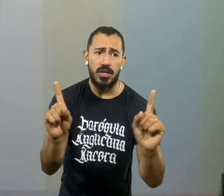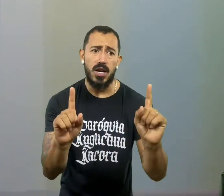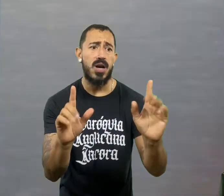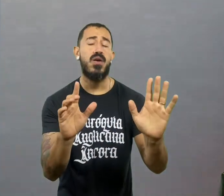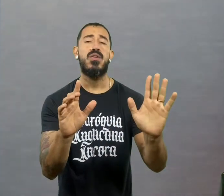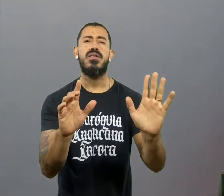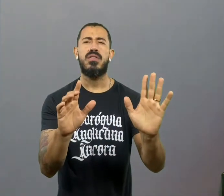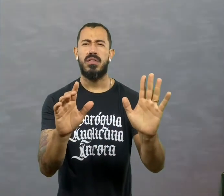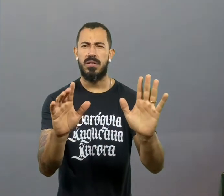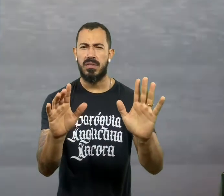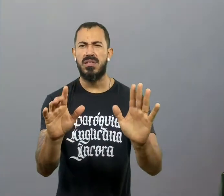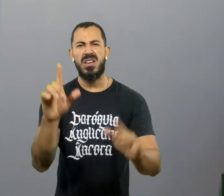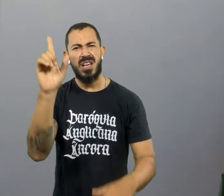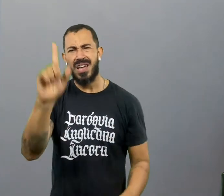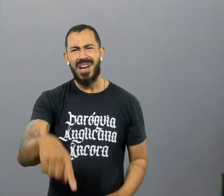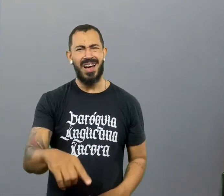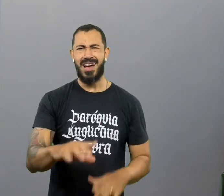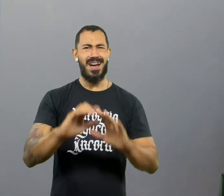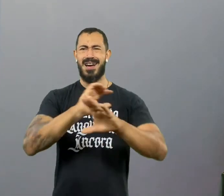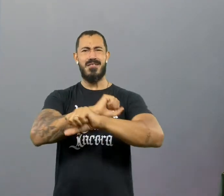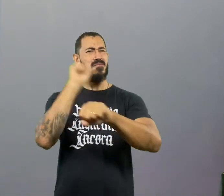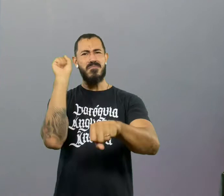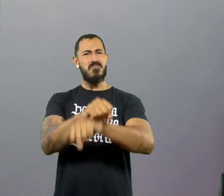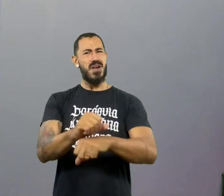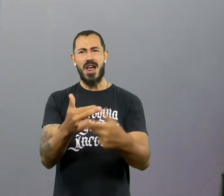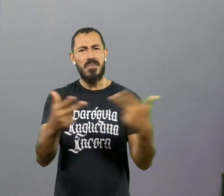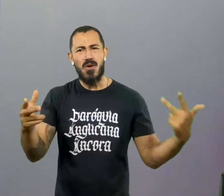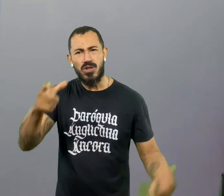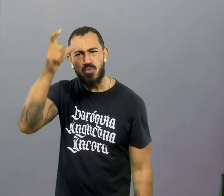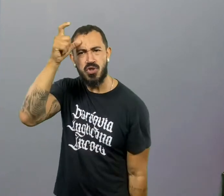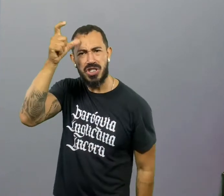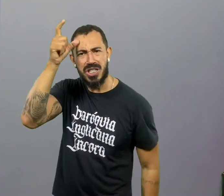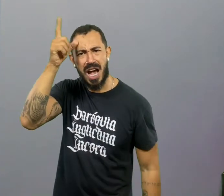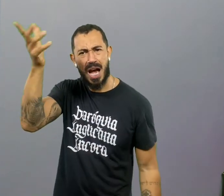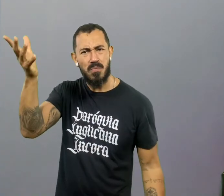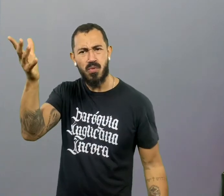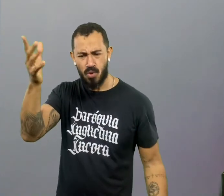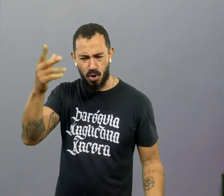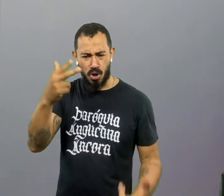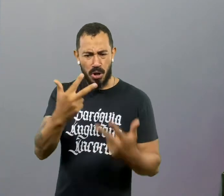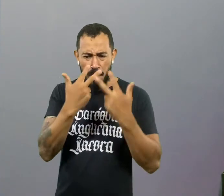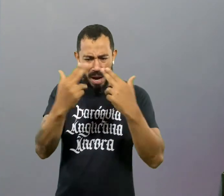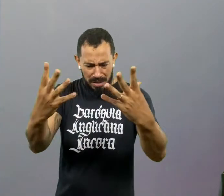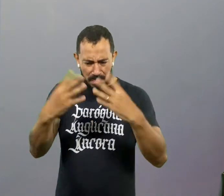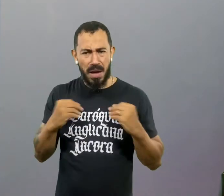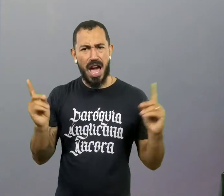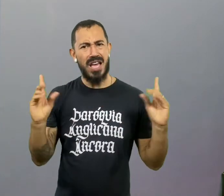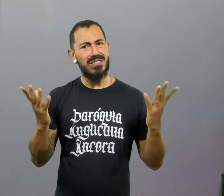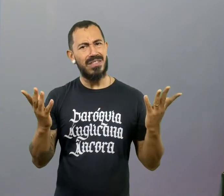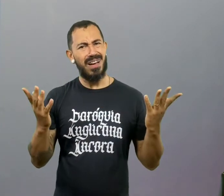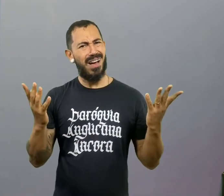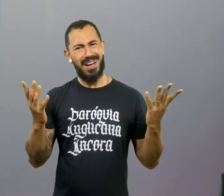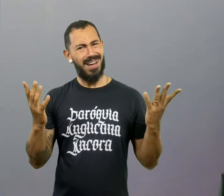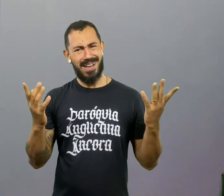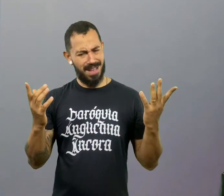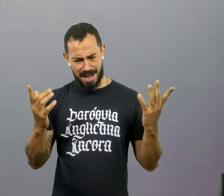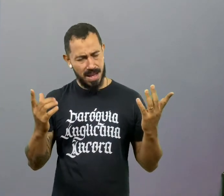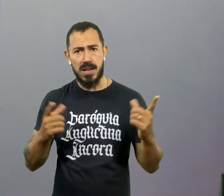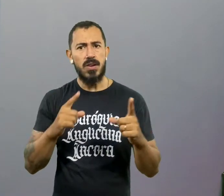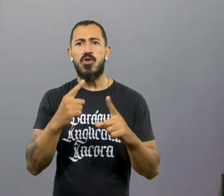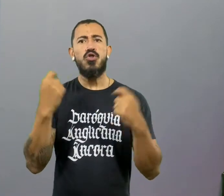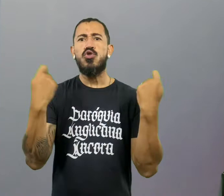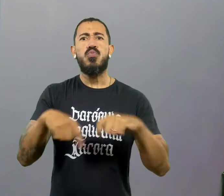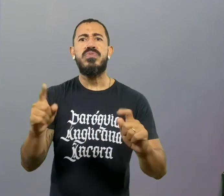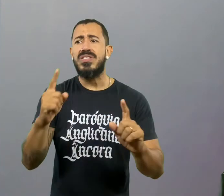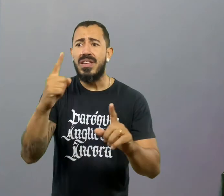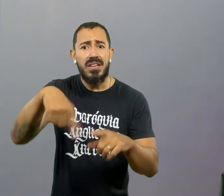medrosa é uma coisa do Satanás mesmo, para te impedir de fazer coisas boas. Sabe? Ninguém precisa de tomar muitas,